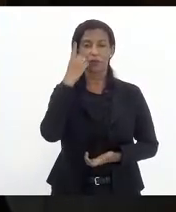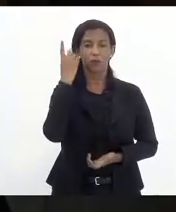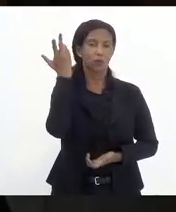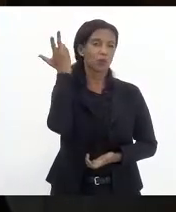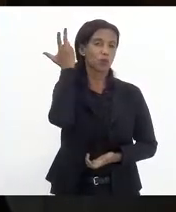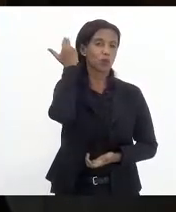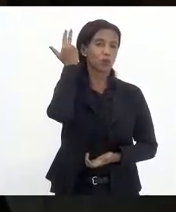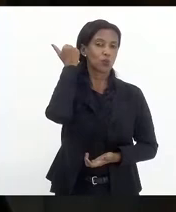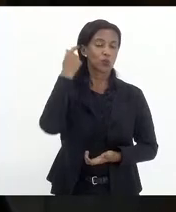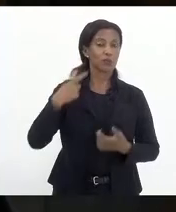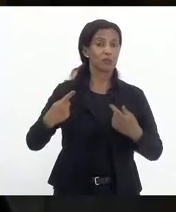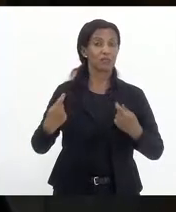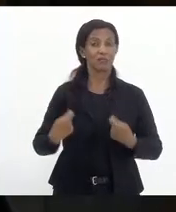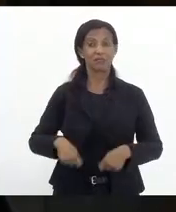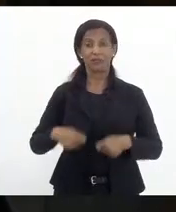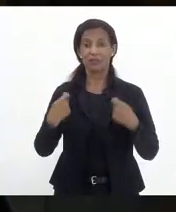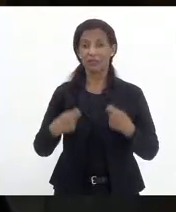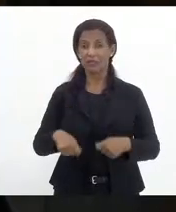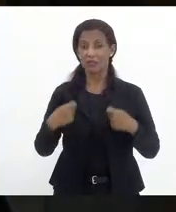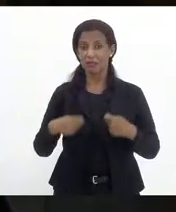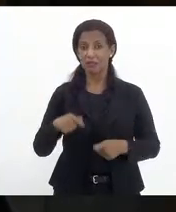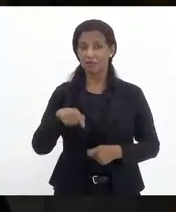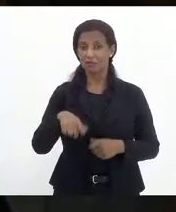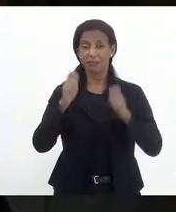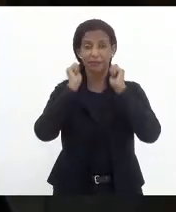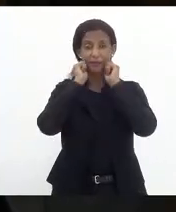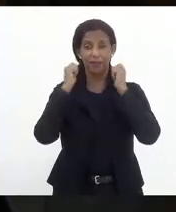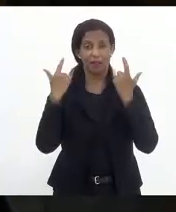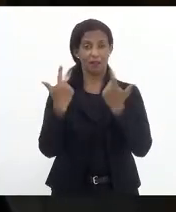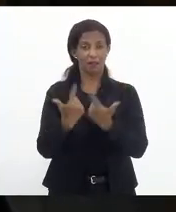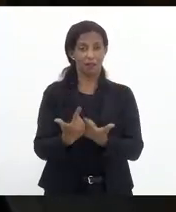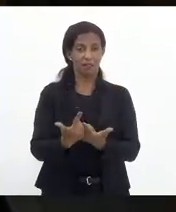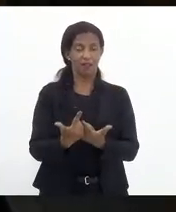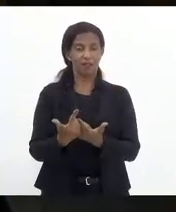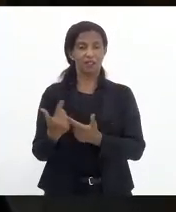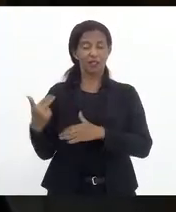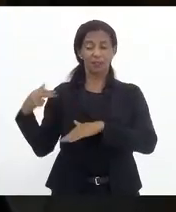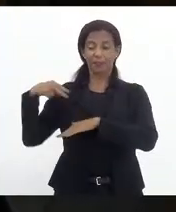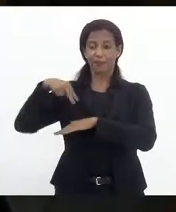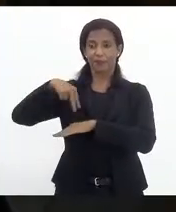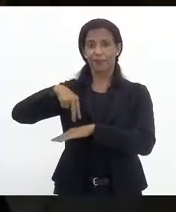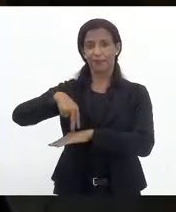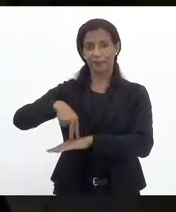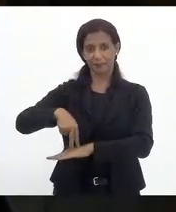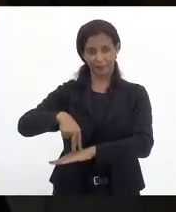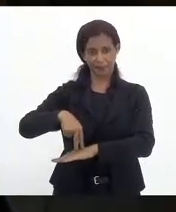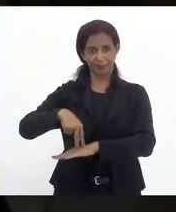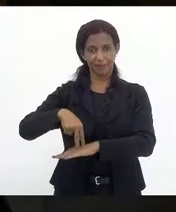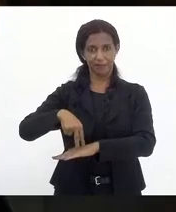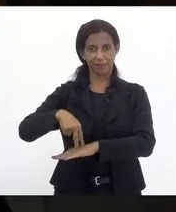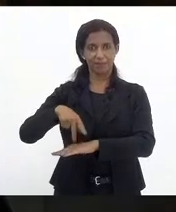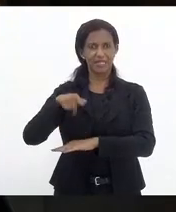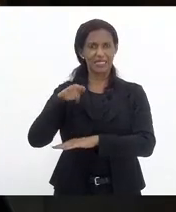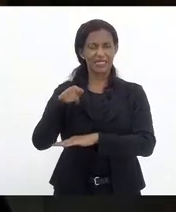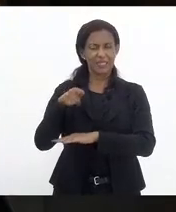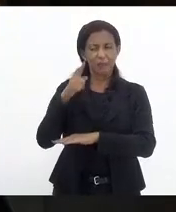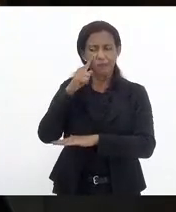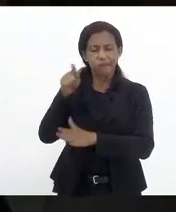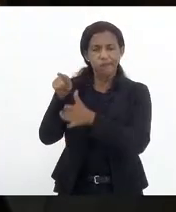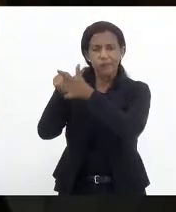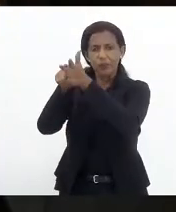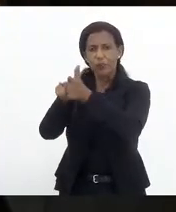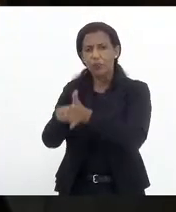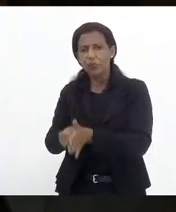da necessidade do parlamento estar em cima desses investimentos